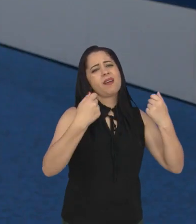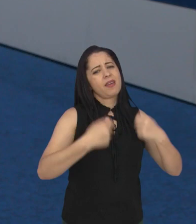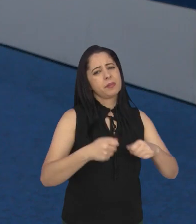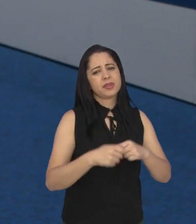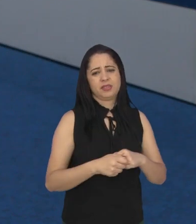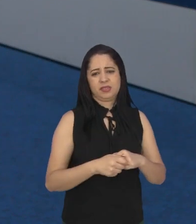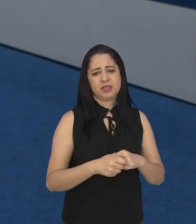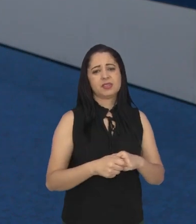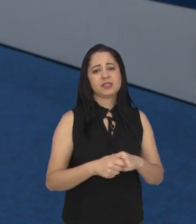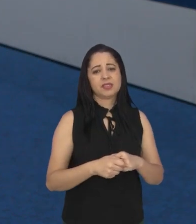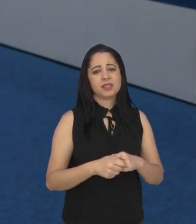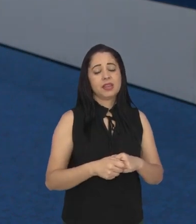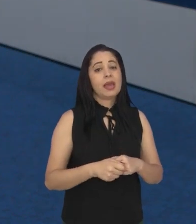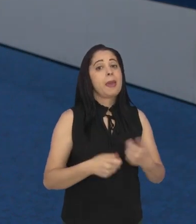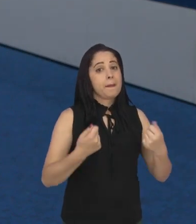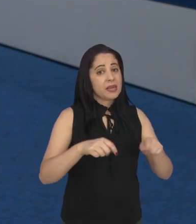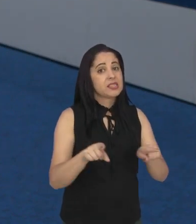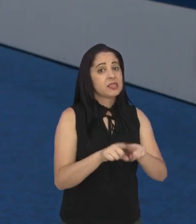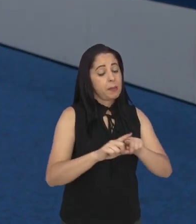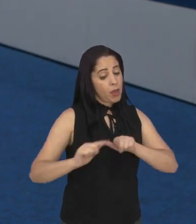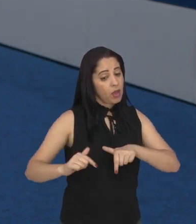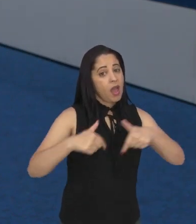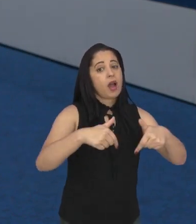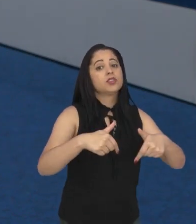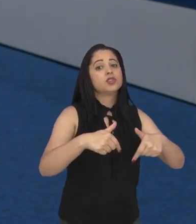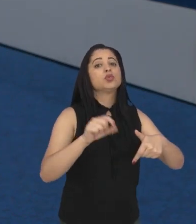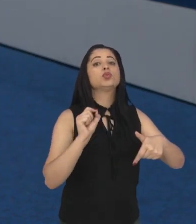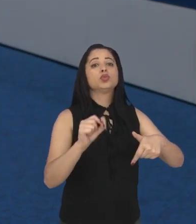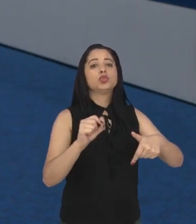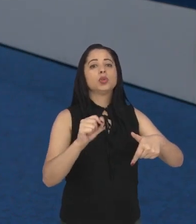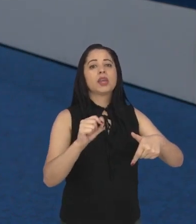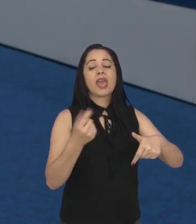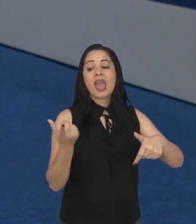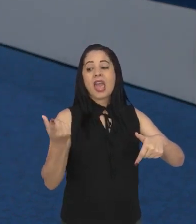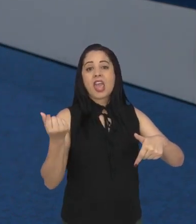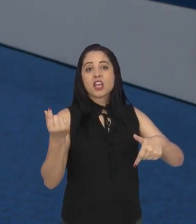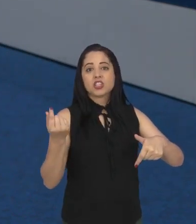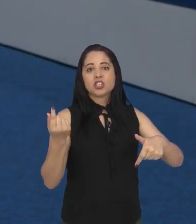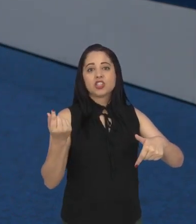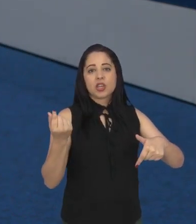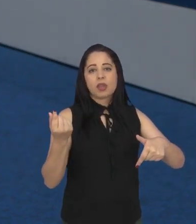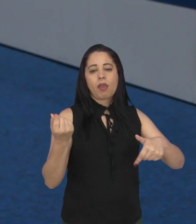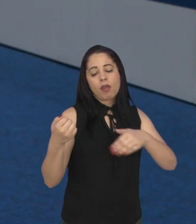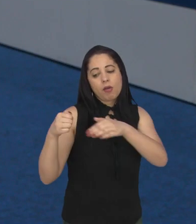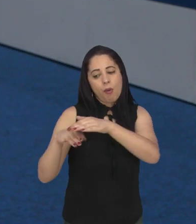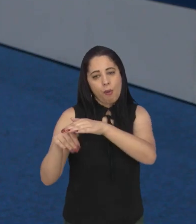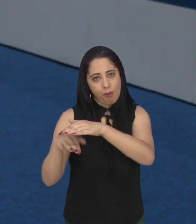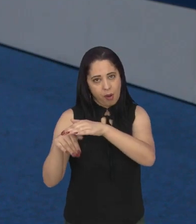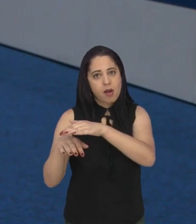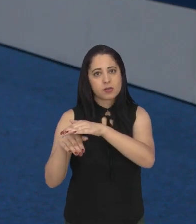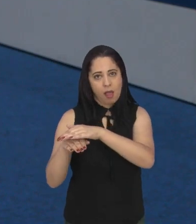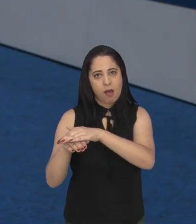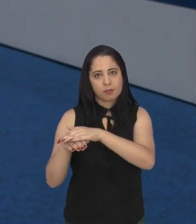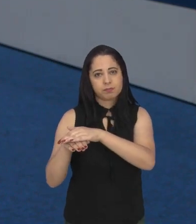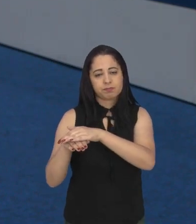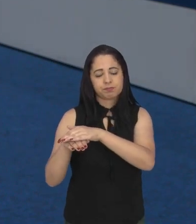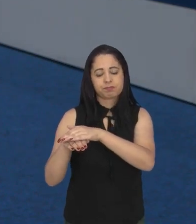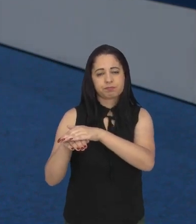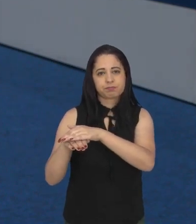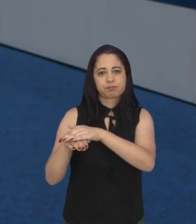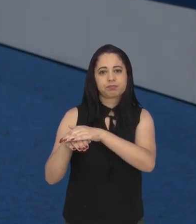coisa também é alertar e outra que tem que ser feita, poderia. Ter um Fundo Social, ter uma